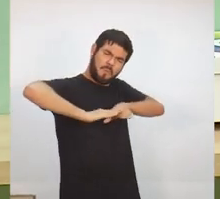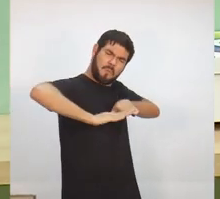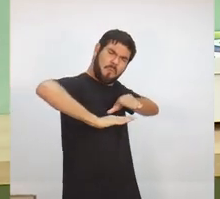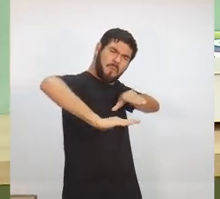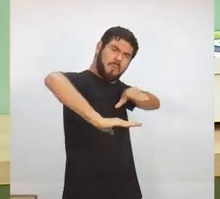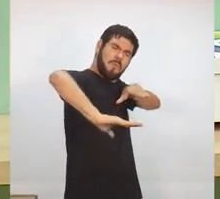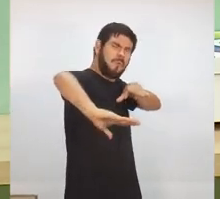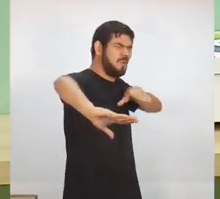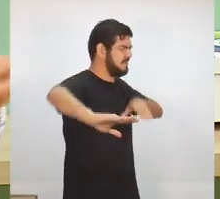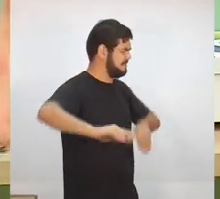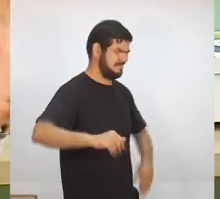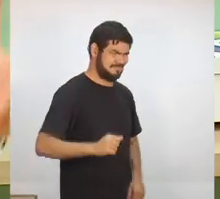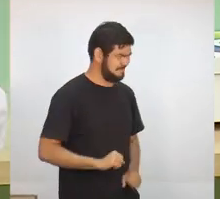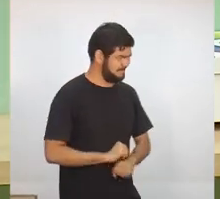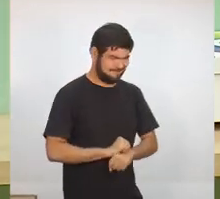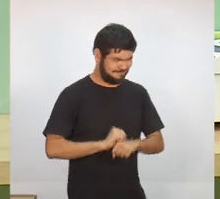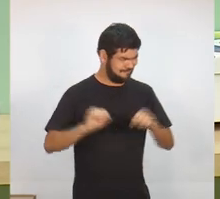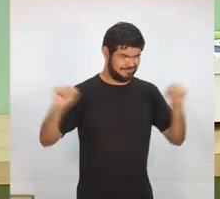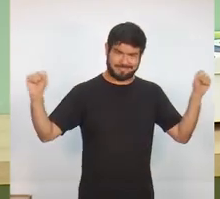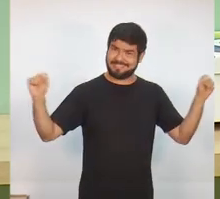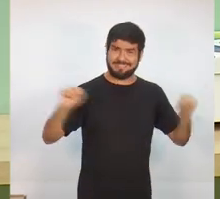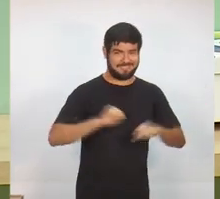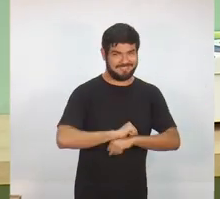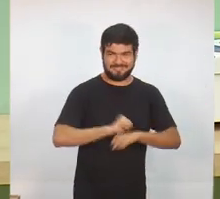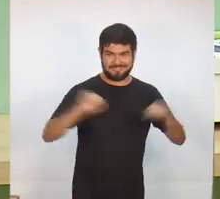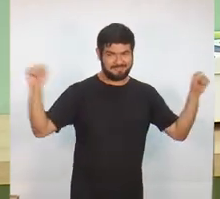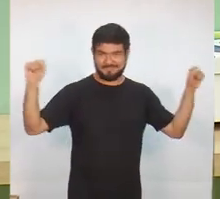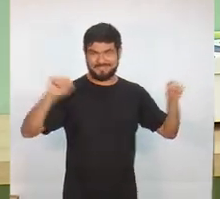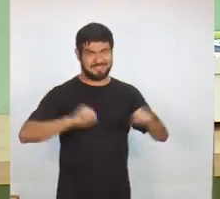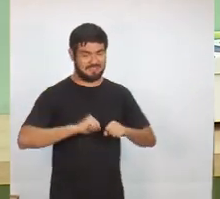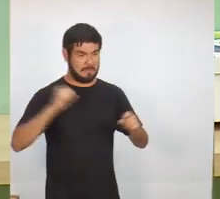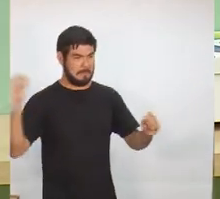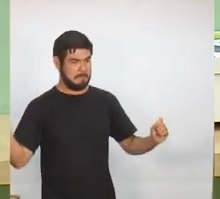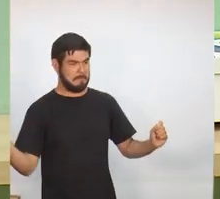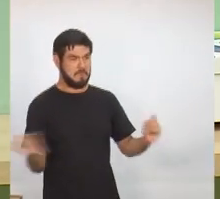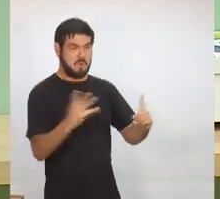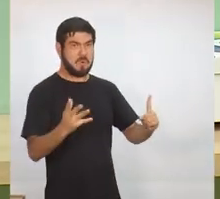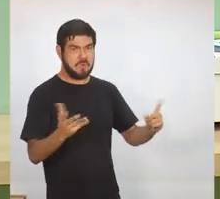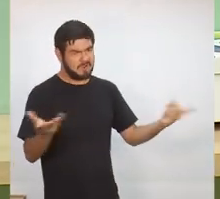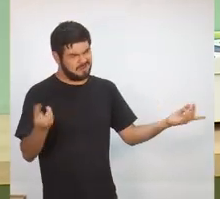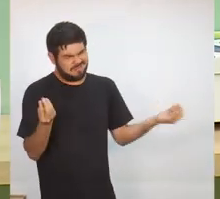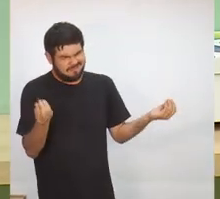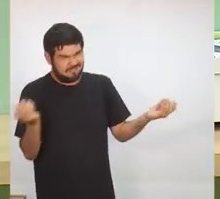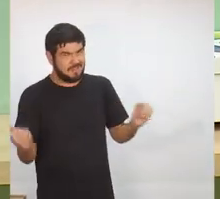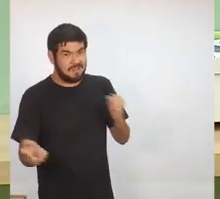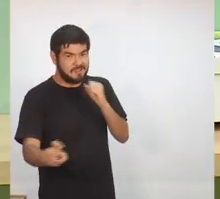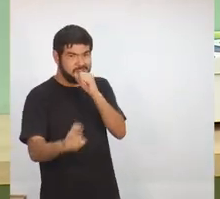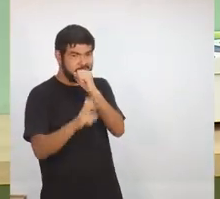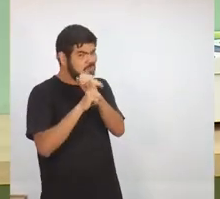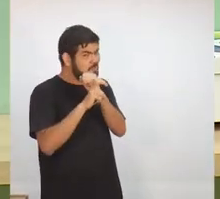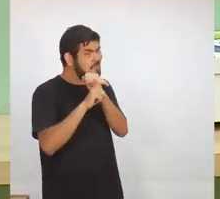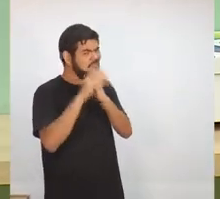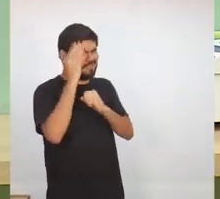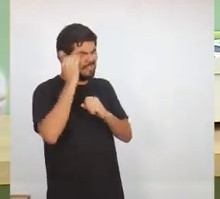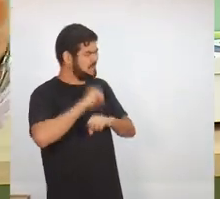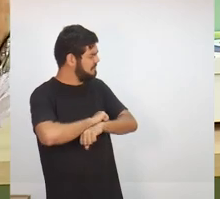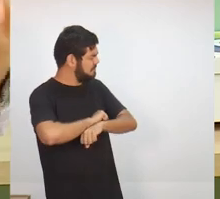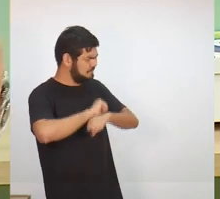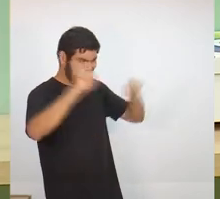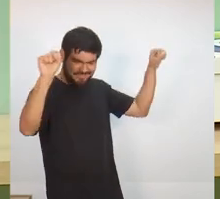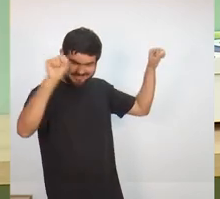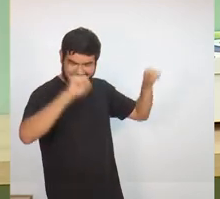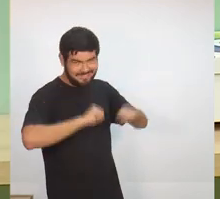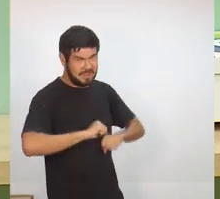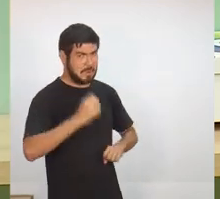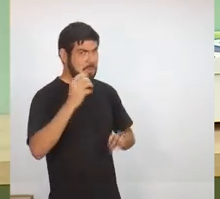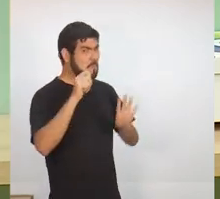o mágico, nem o David Cooperfield consegue fazer isso. Qualquer engenheiro sabe que isso não é possível ser feito. Você disse que apenas